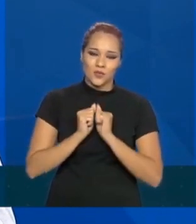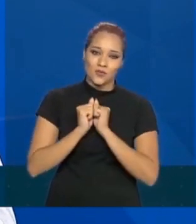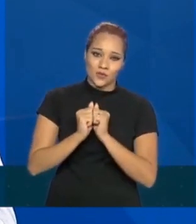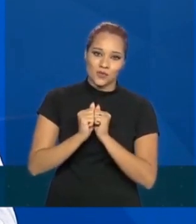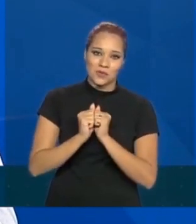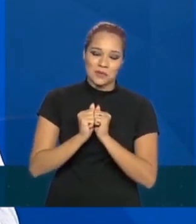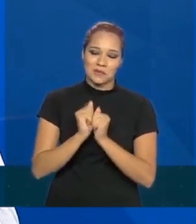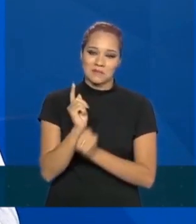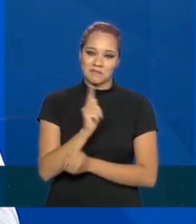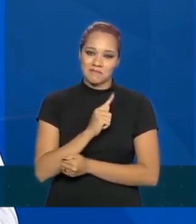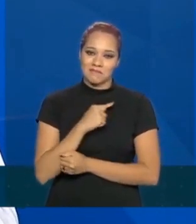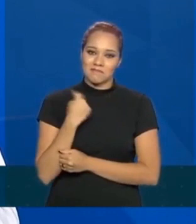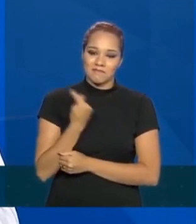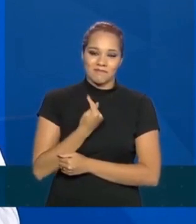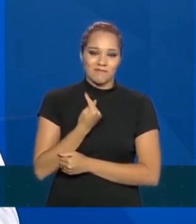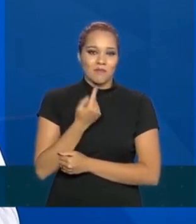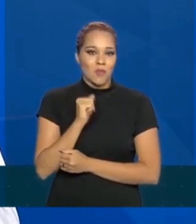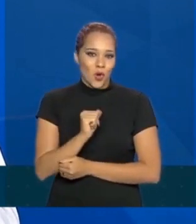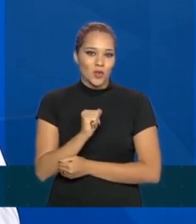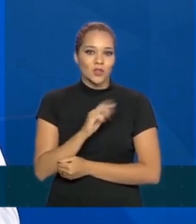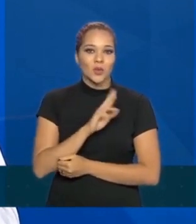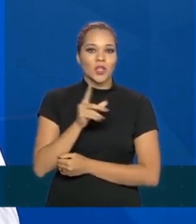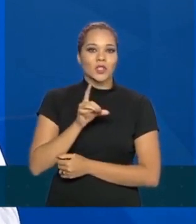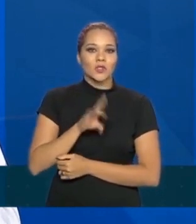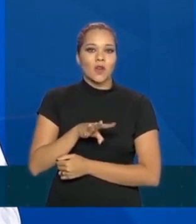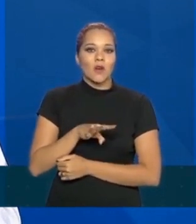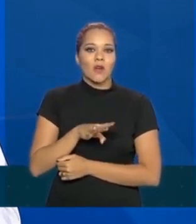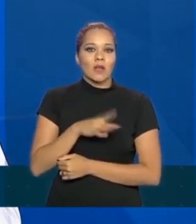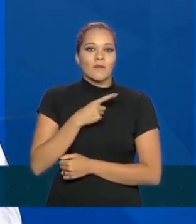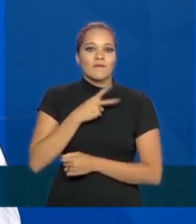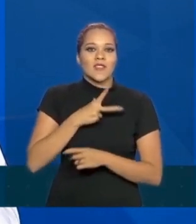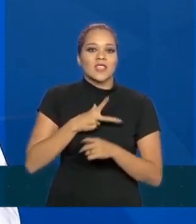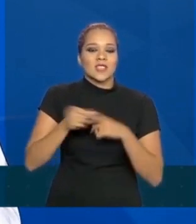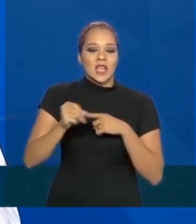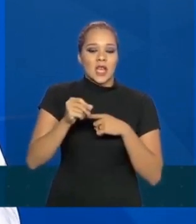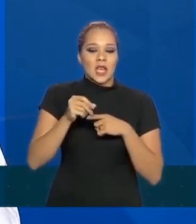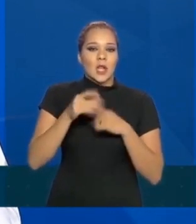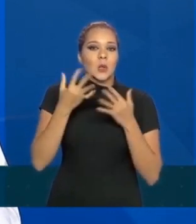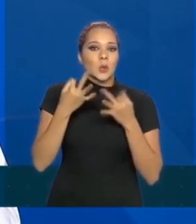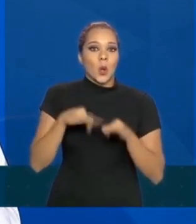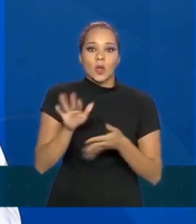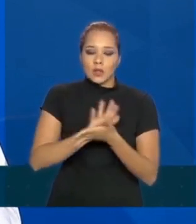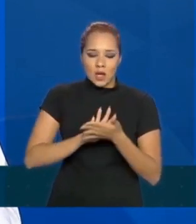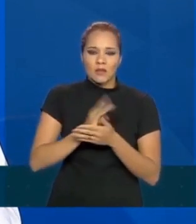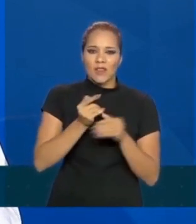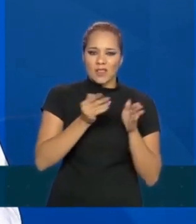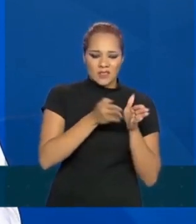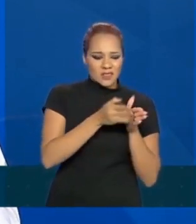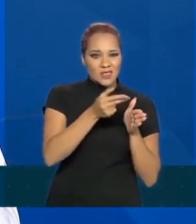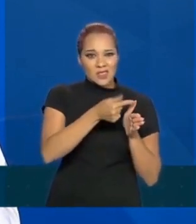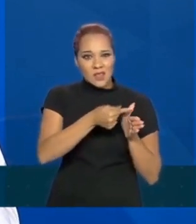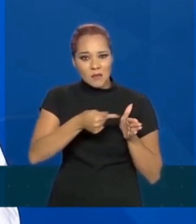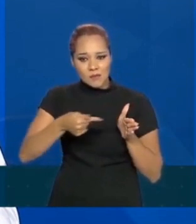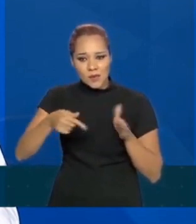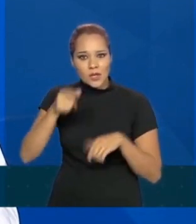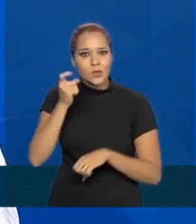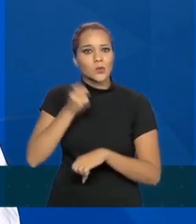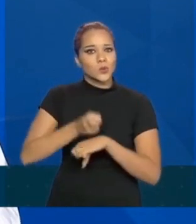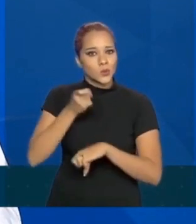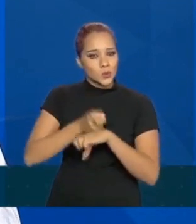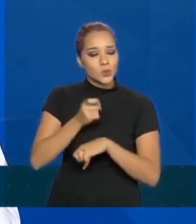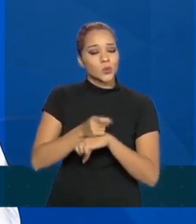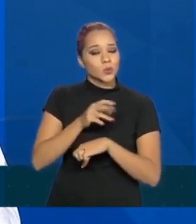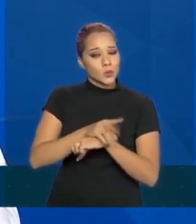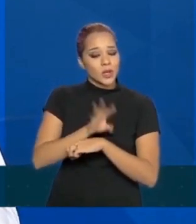gente pode... Não existe superar sem dor. Serão semanas duras. Serão dias